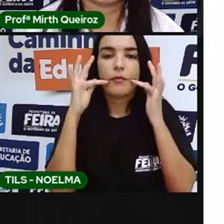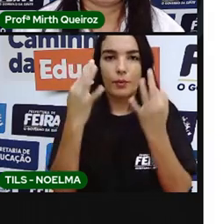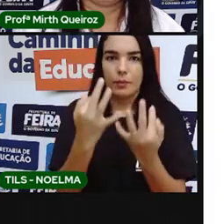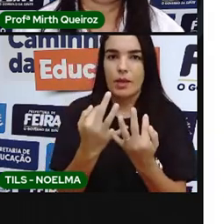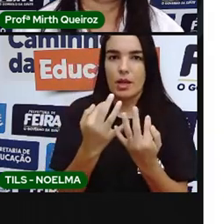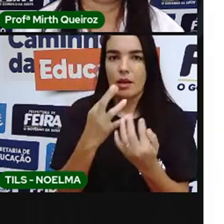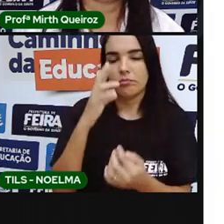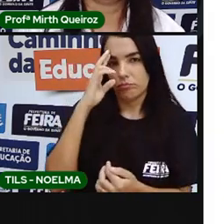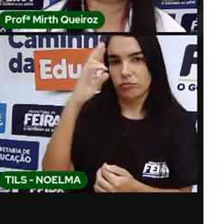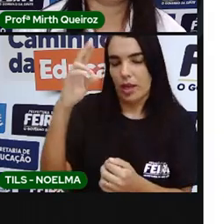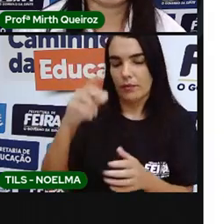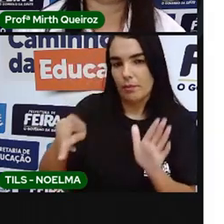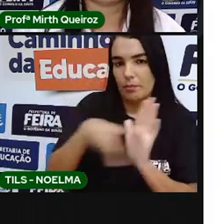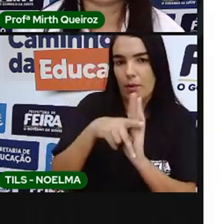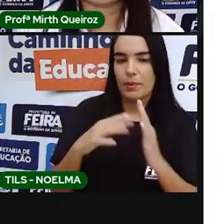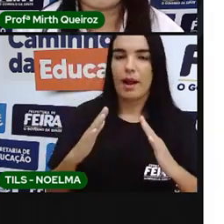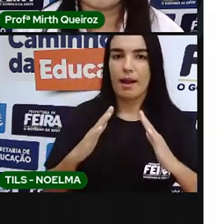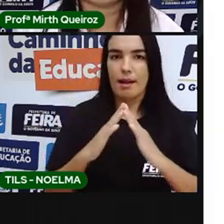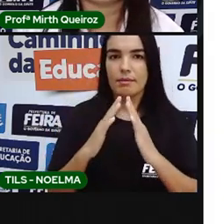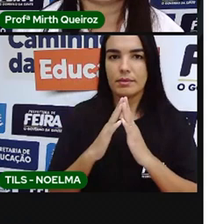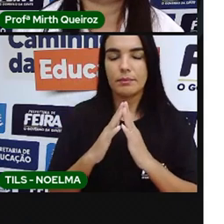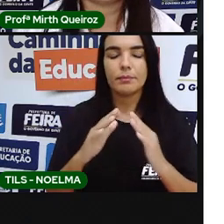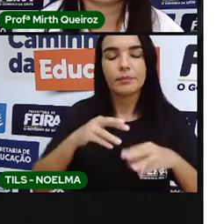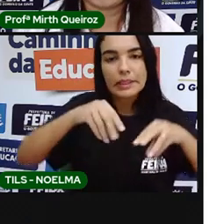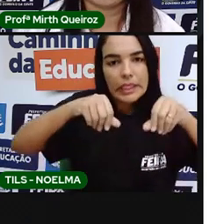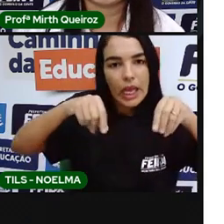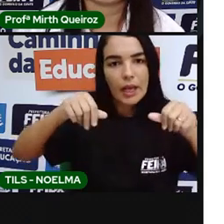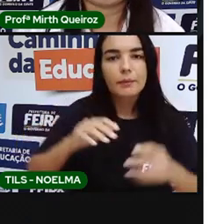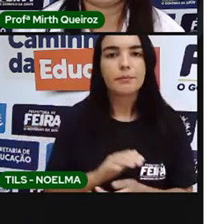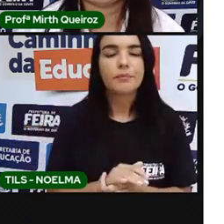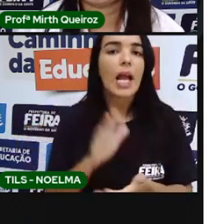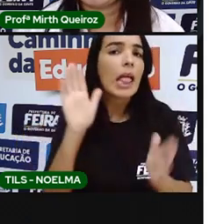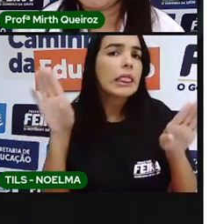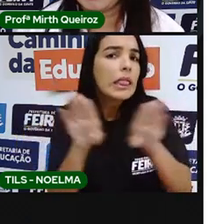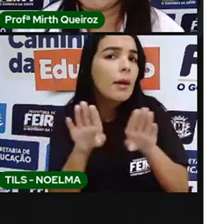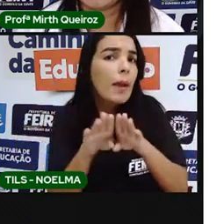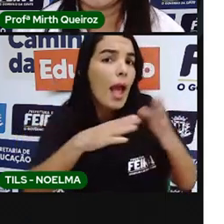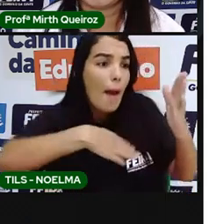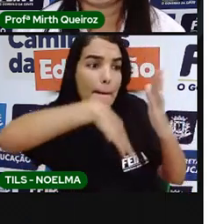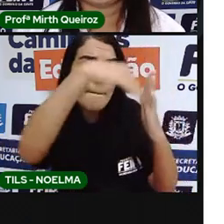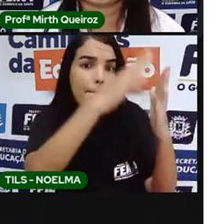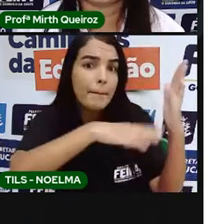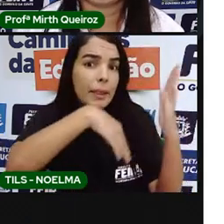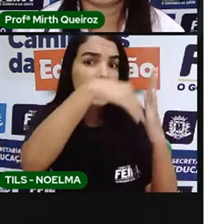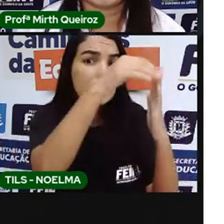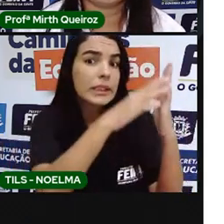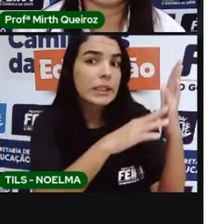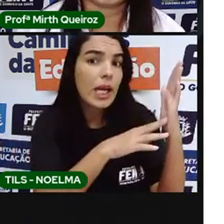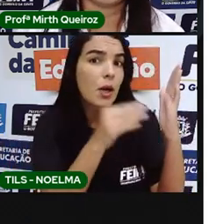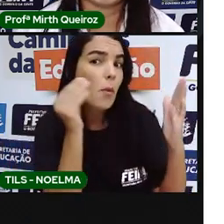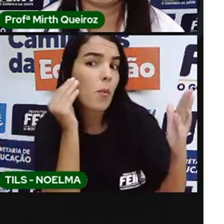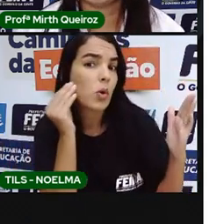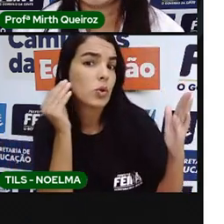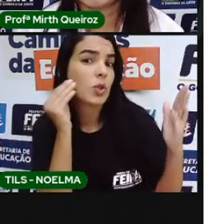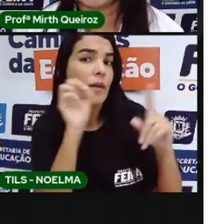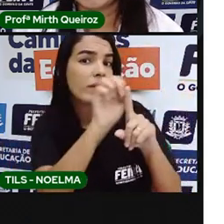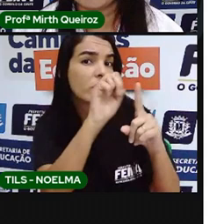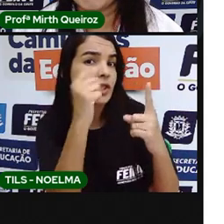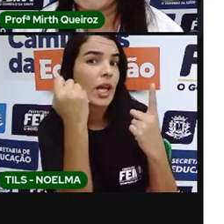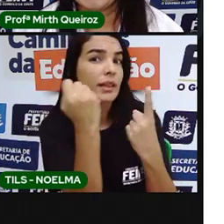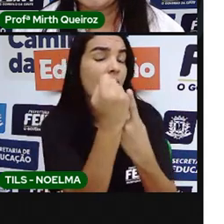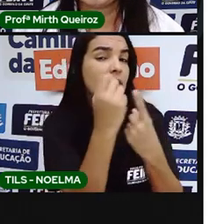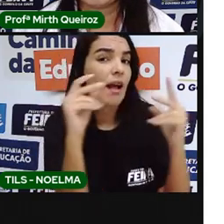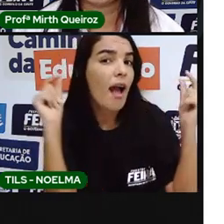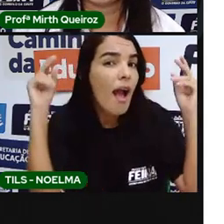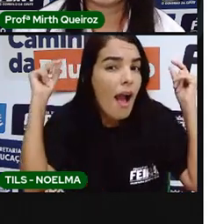E os pintores que retrataram nas suas obras a vida da sociedade no período colonial, nós temos aí dois. Temos